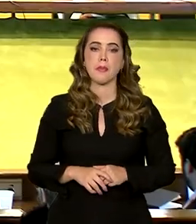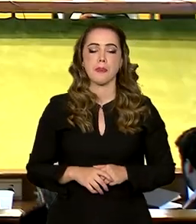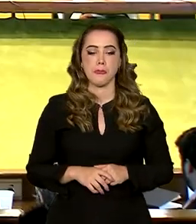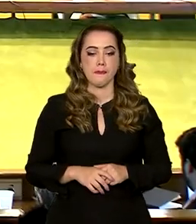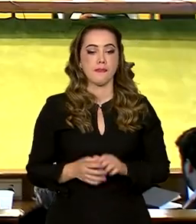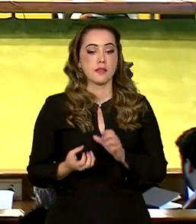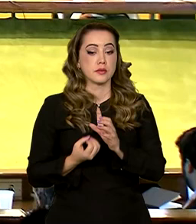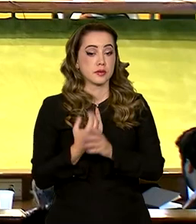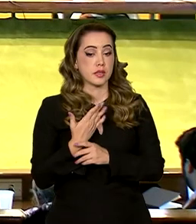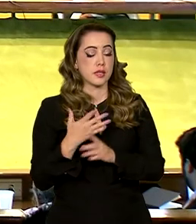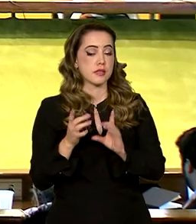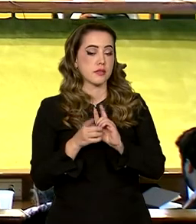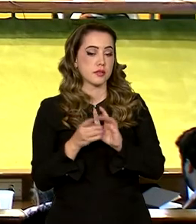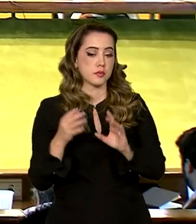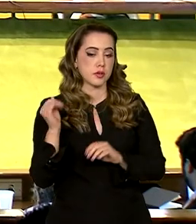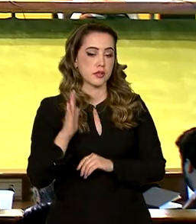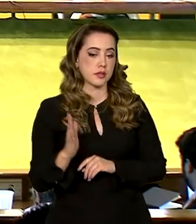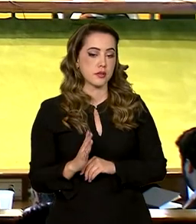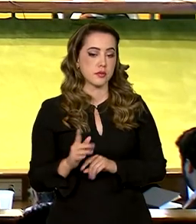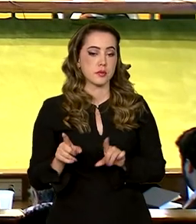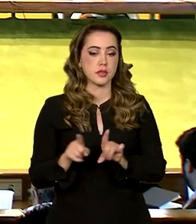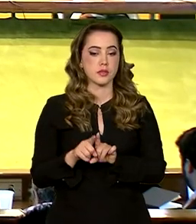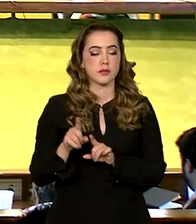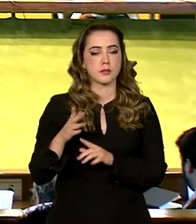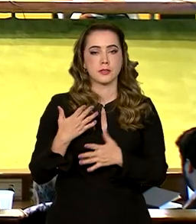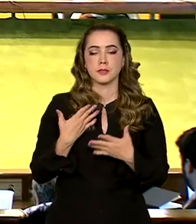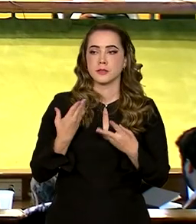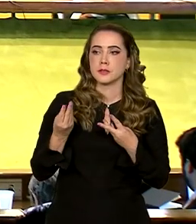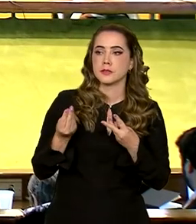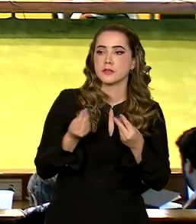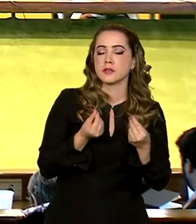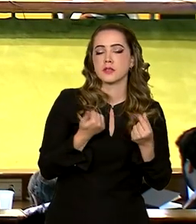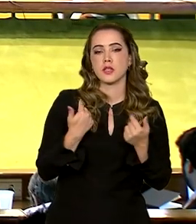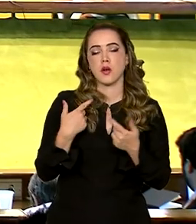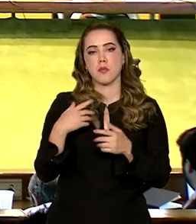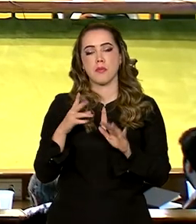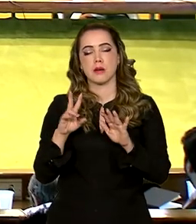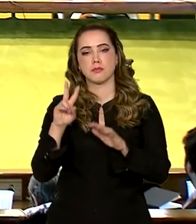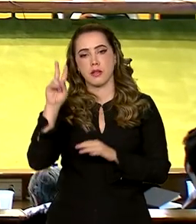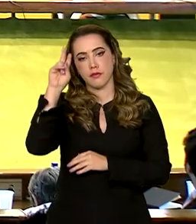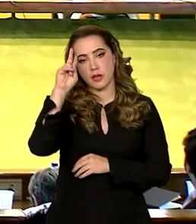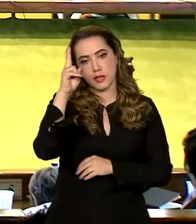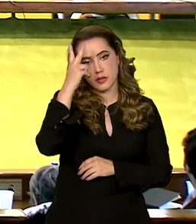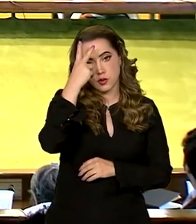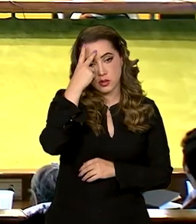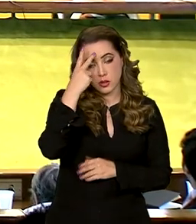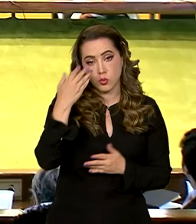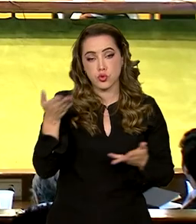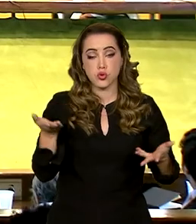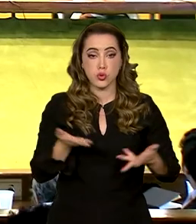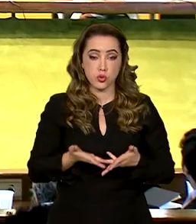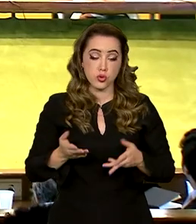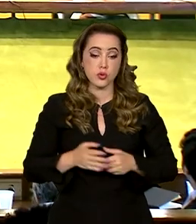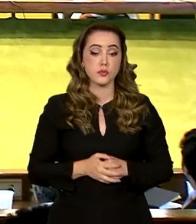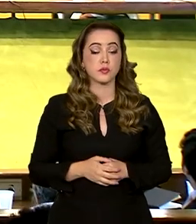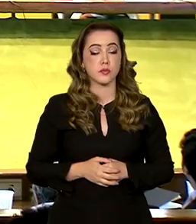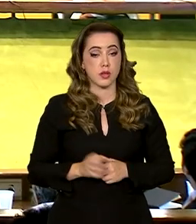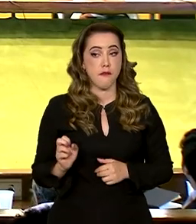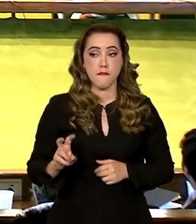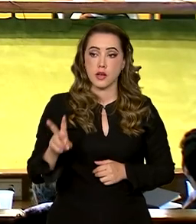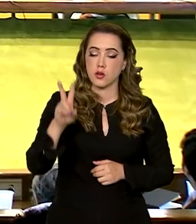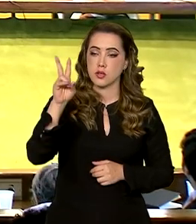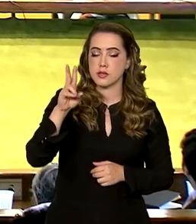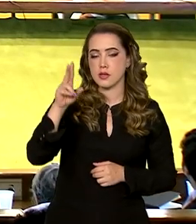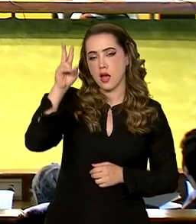construção da democracia brasileira é uma inquietação de historiadores e pensadores da atualidade. Valorizar a